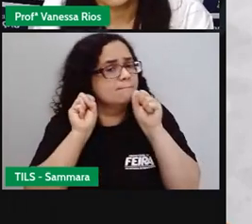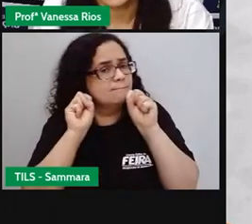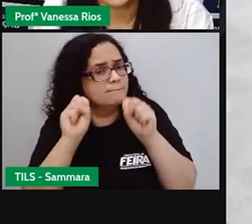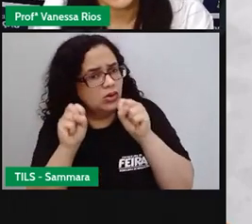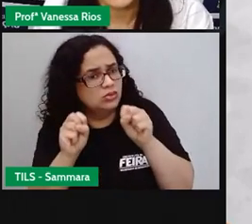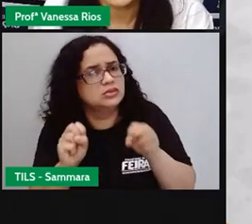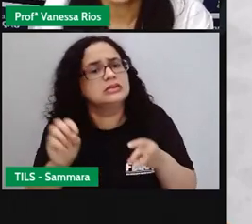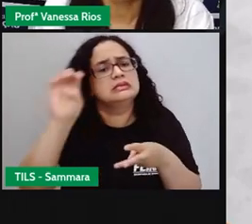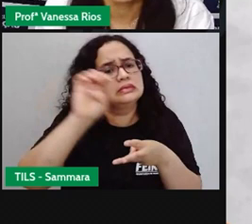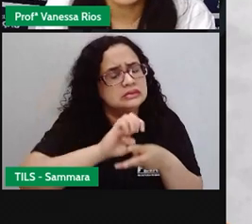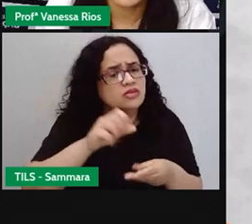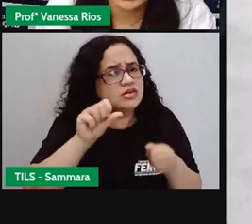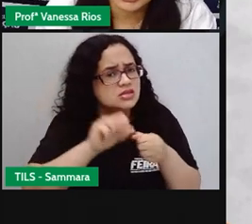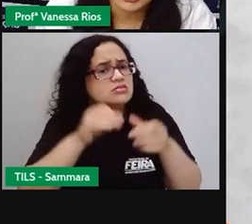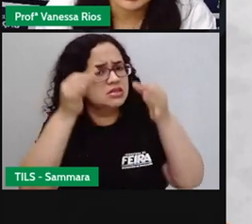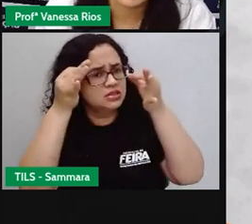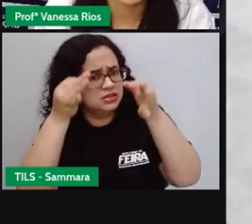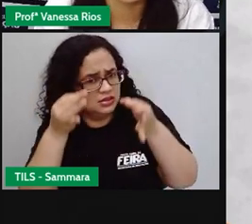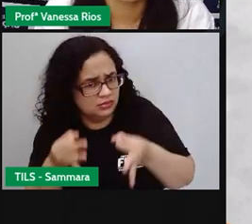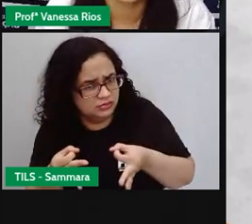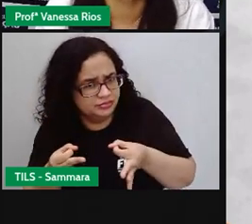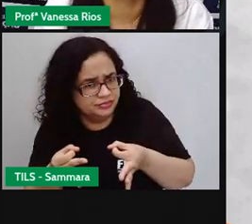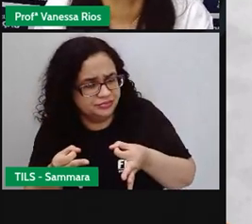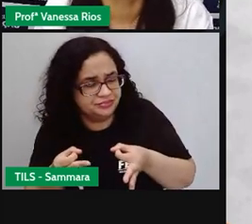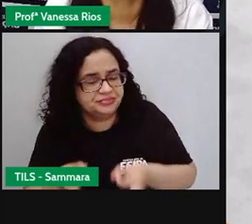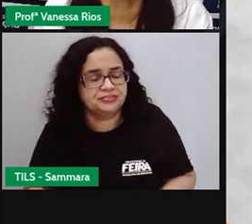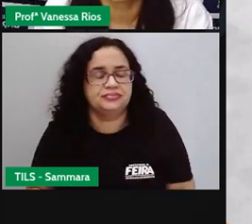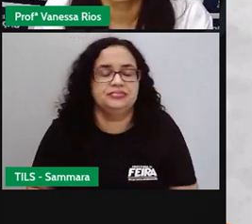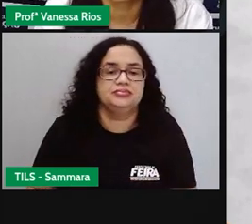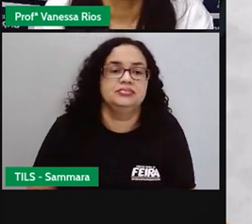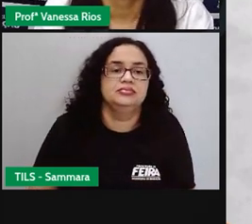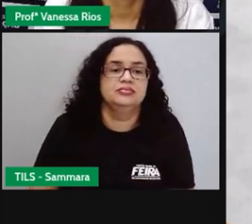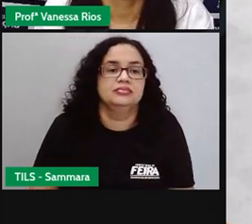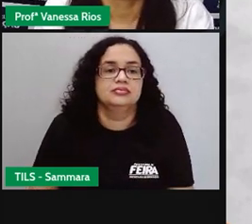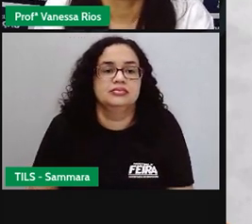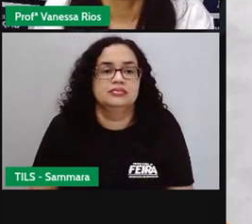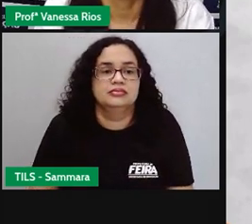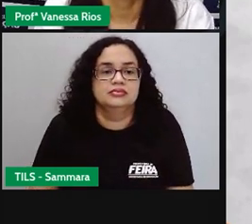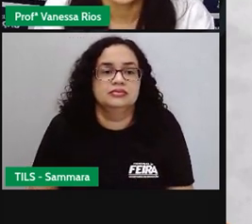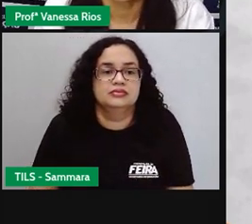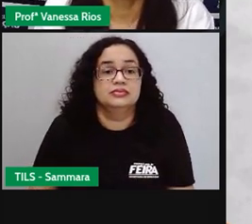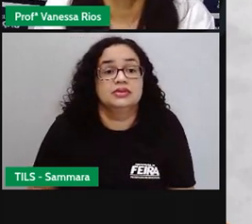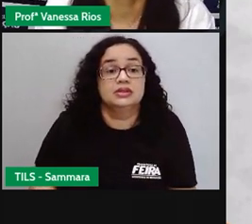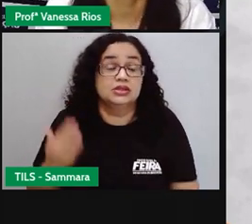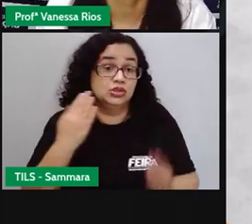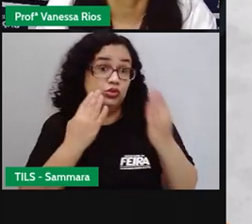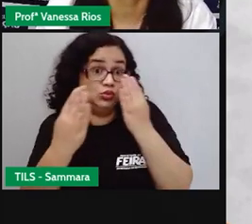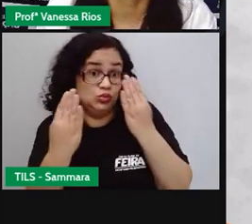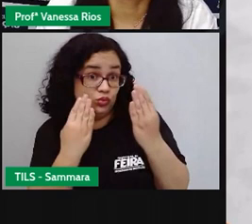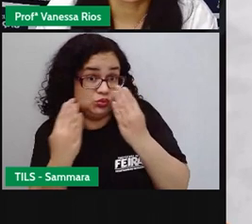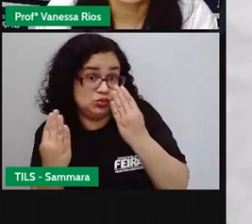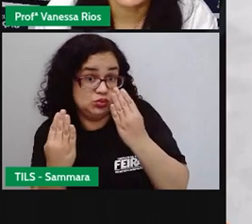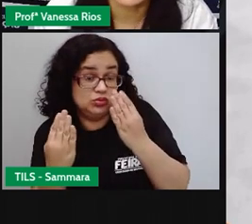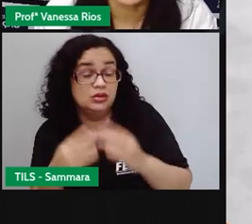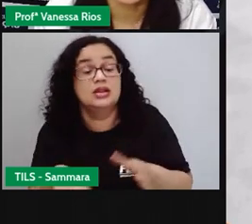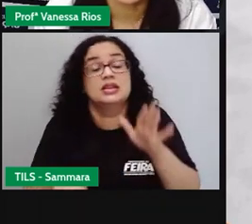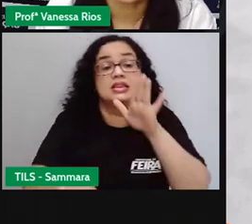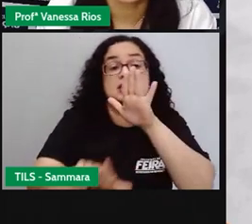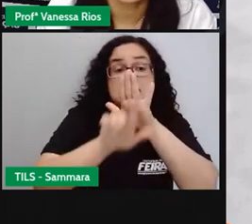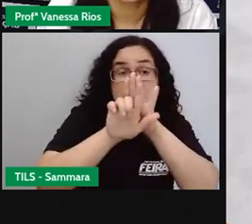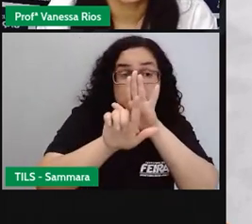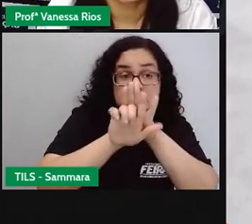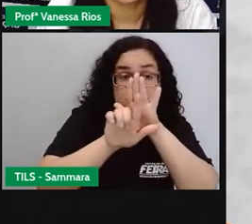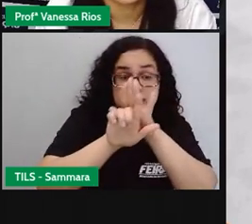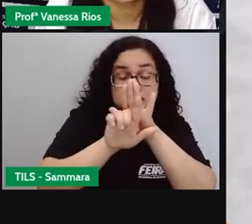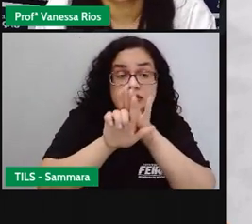executivo está realmente exercendo a sua função de acordo com as leis,